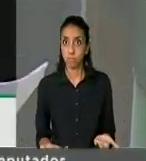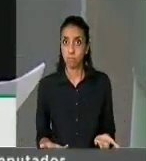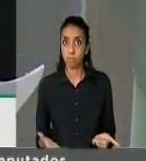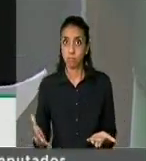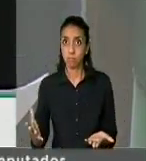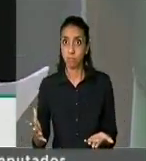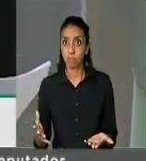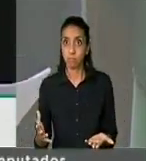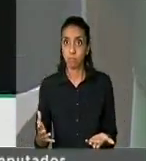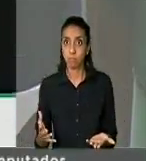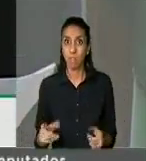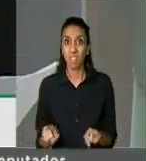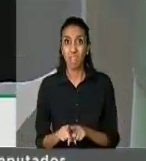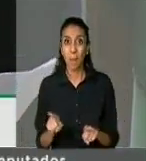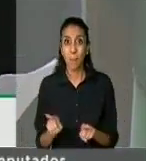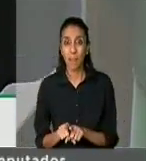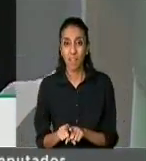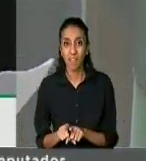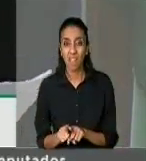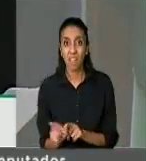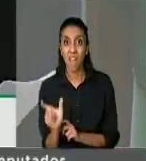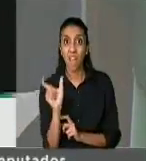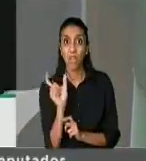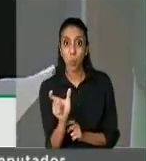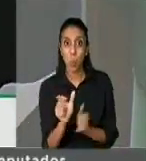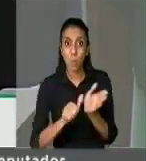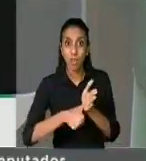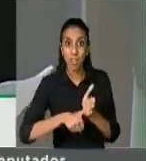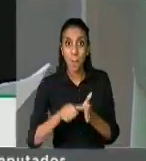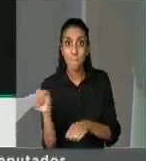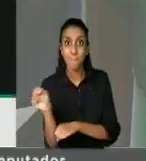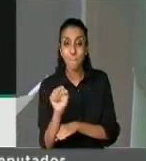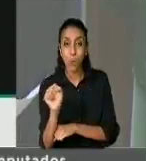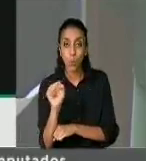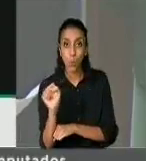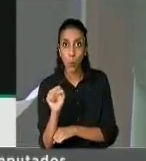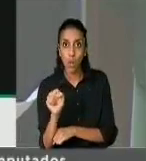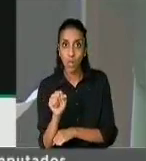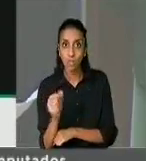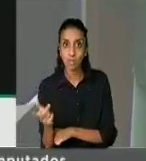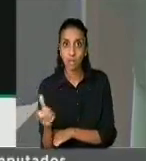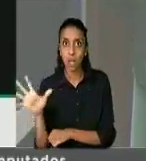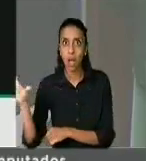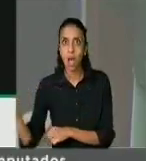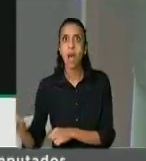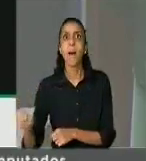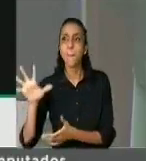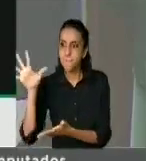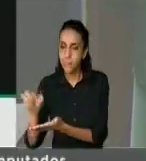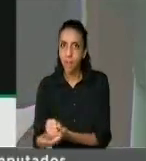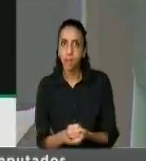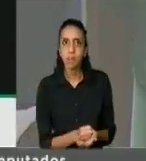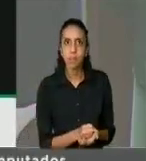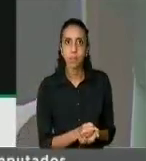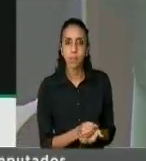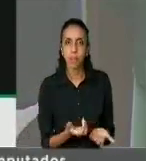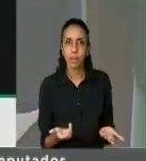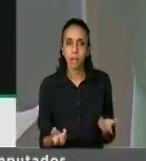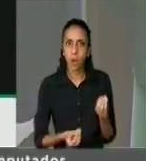prenderam até a carteira de motorista daquele proprietário rural. Mas que ação é esta?